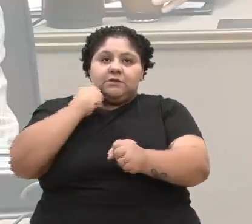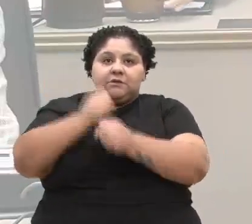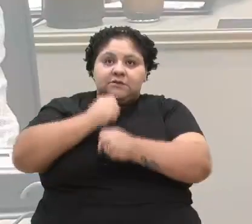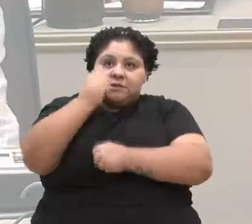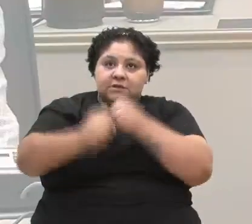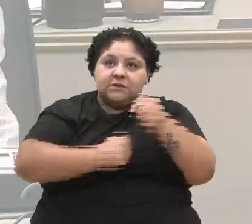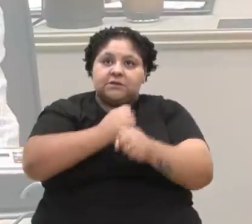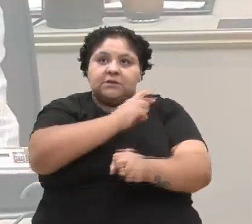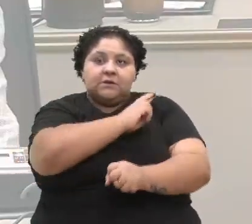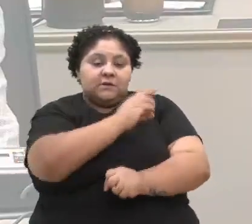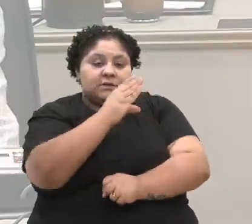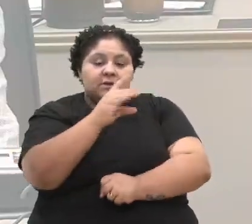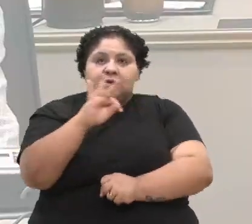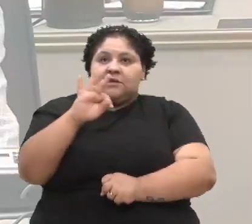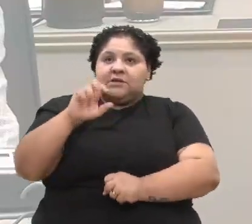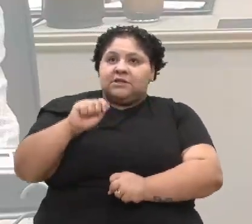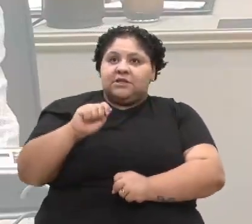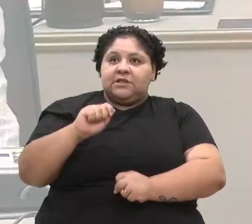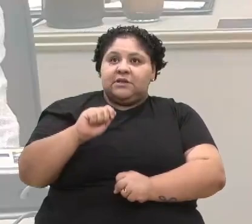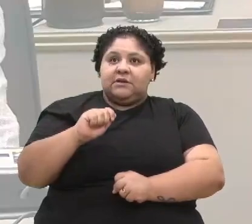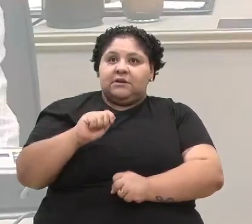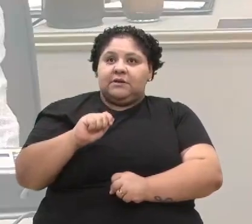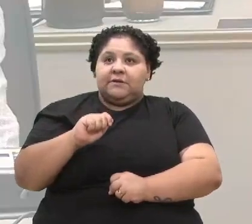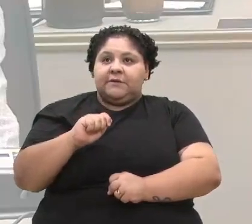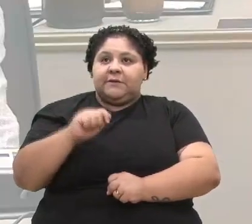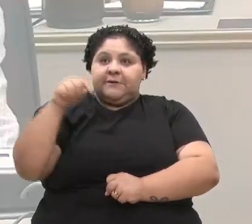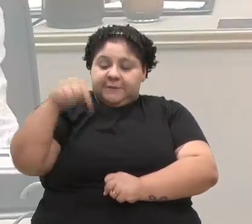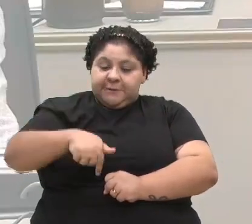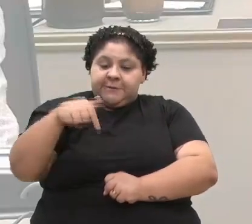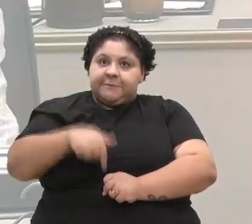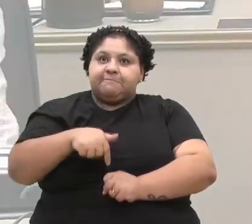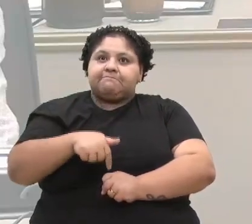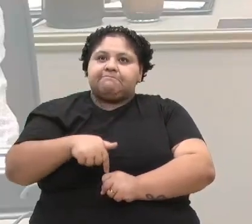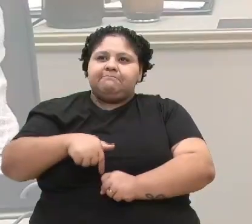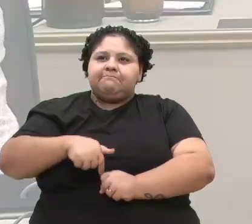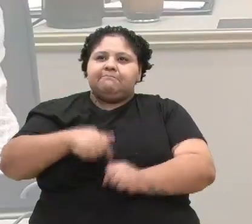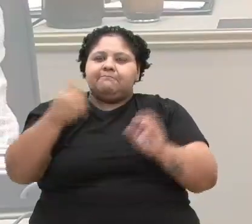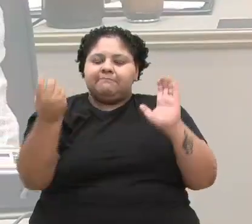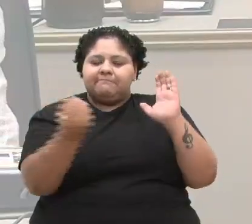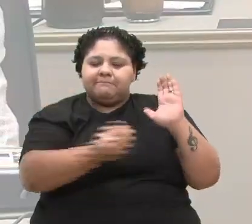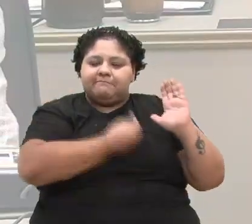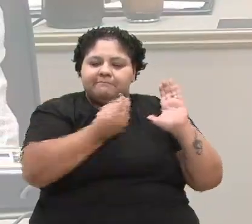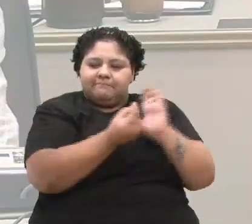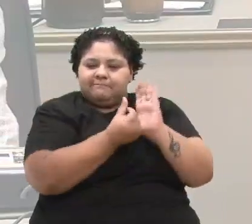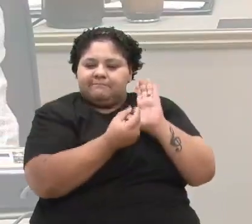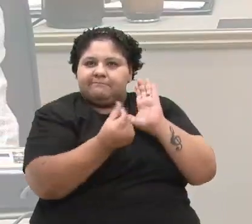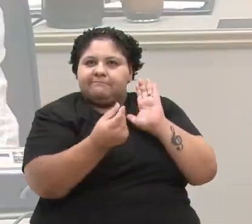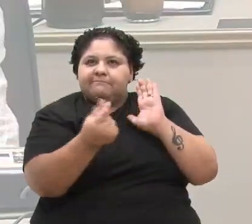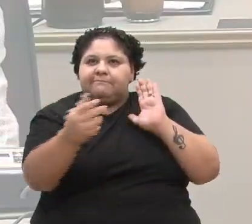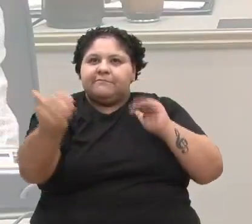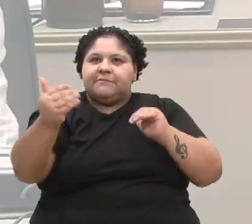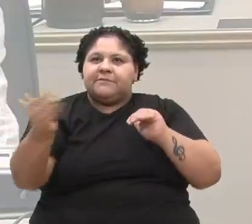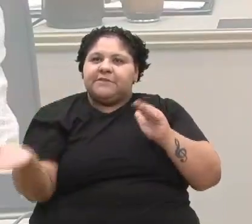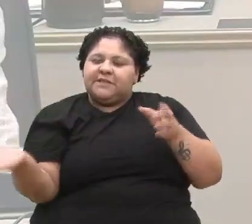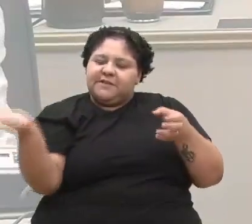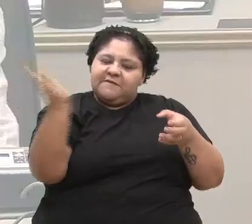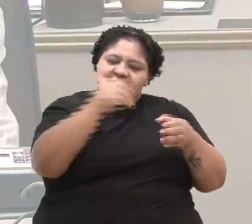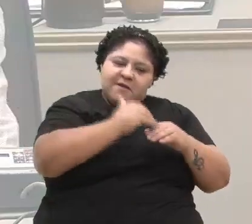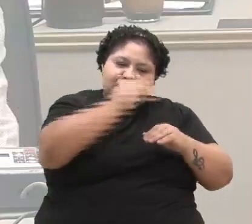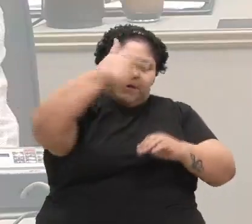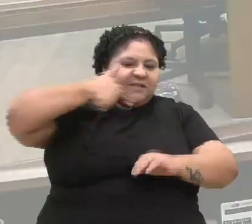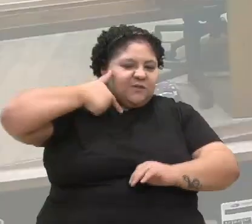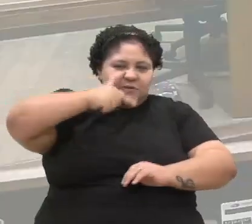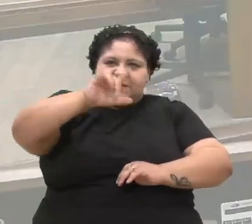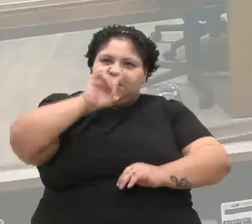Parabéns e vida longa aos campeões e que venham muitas mais conquistas. Era isso, senhora